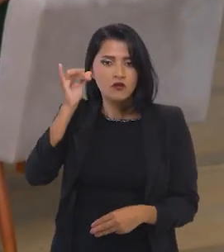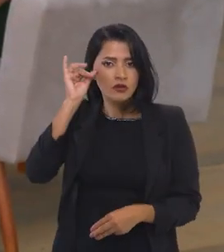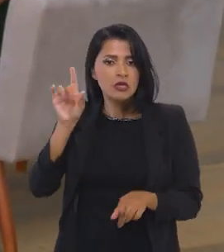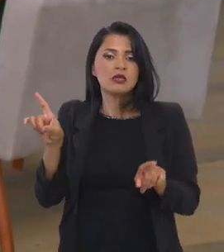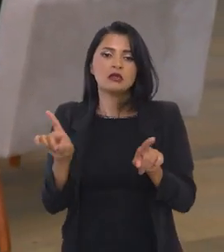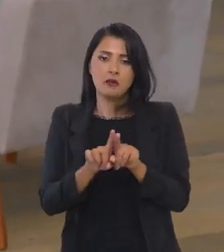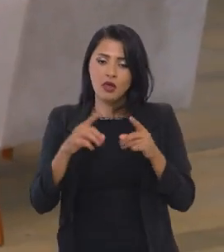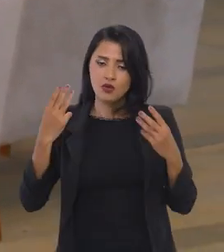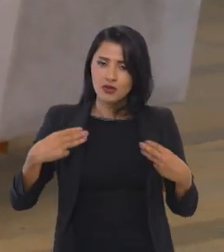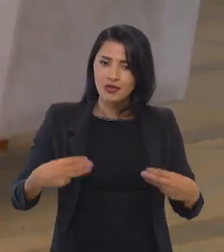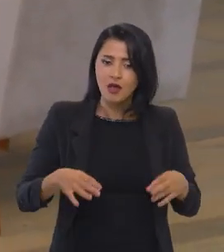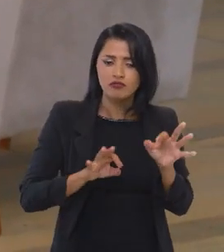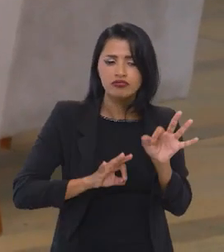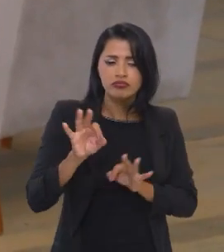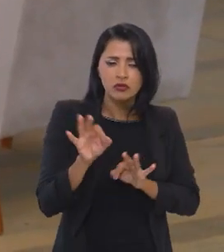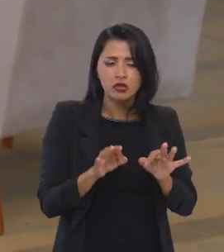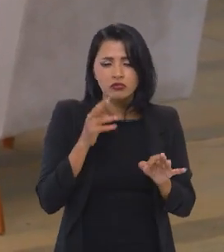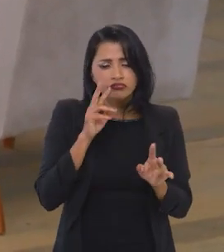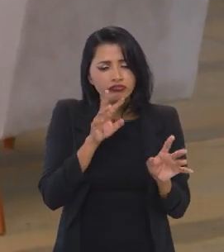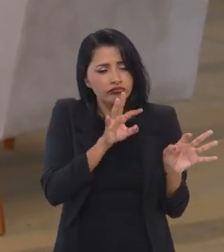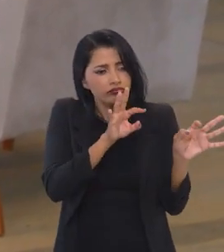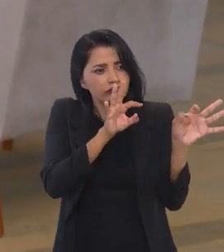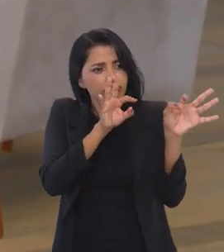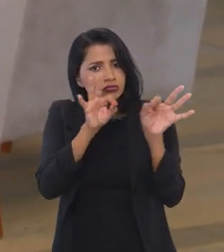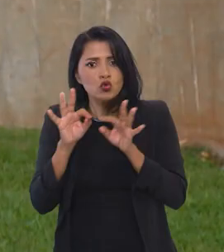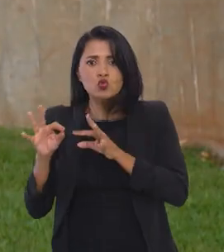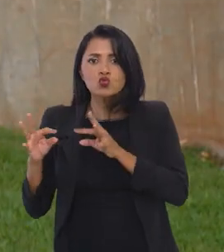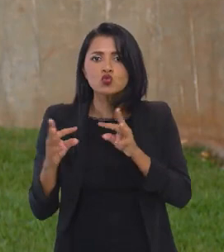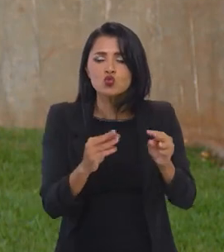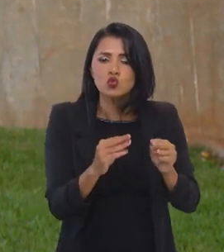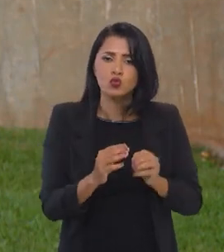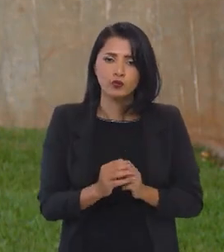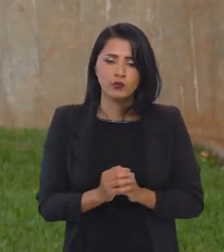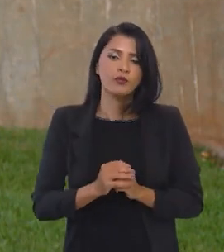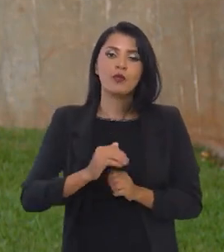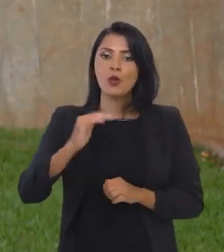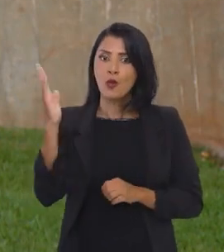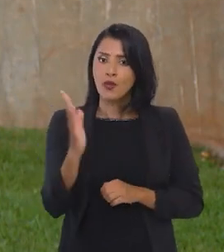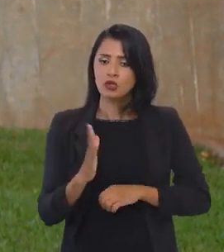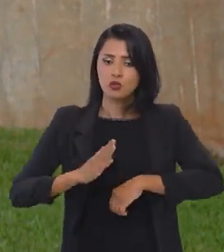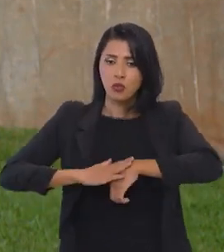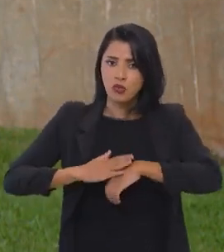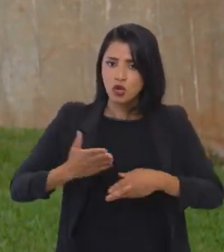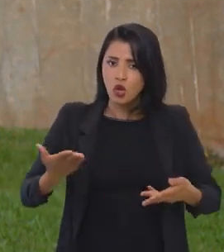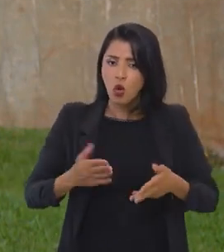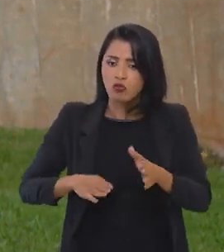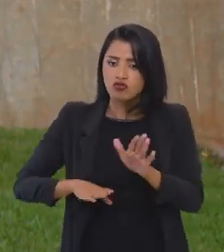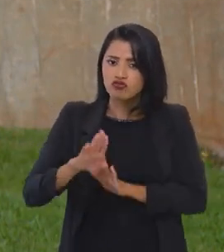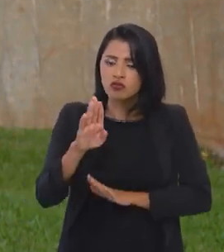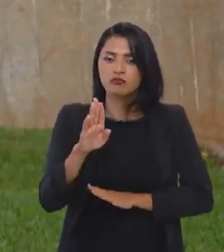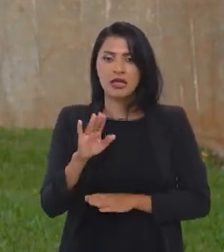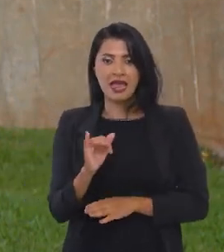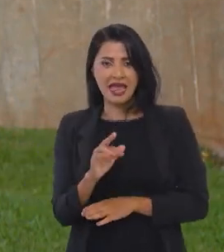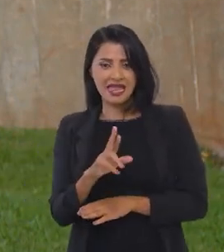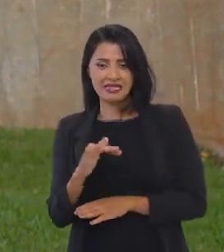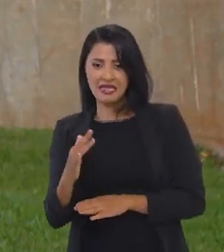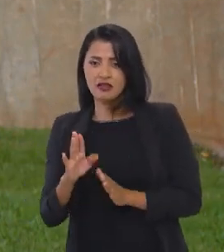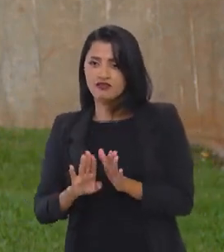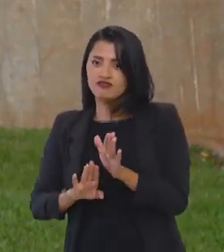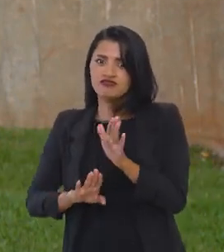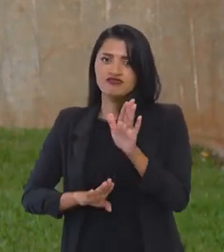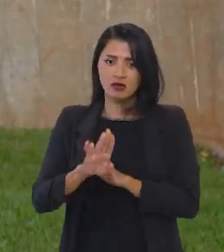Fazenda, também do Ministério do Planejamento, olhar isso de uma forma integrada. O Brasil está num momento de crescimento, a receita está